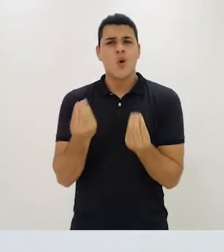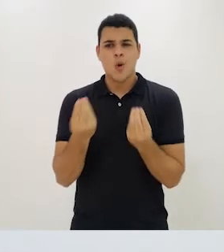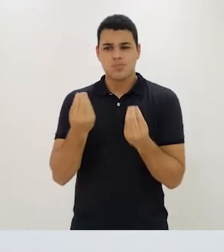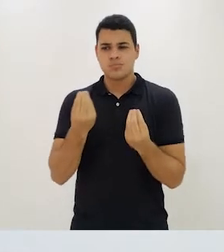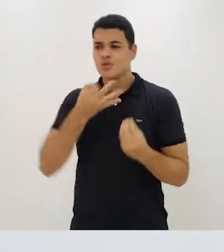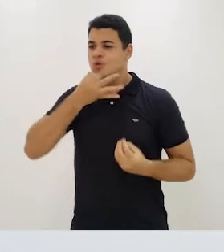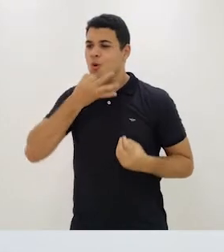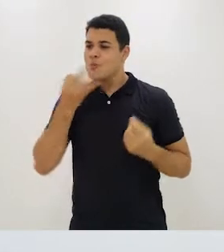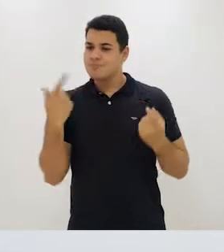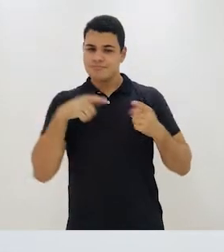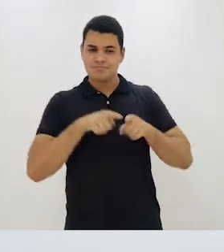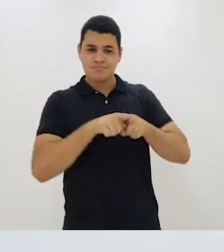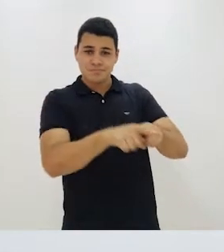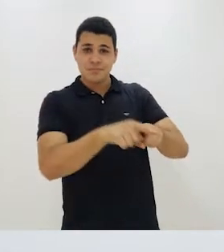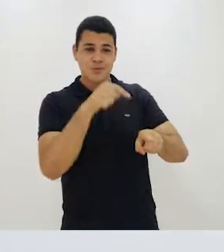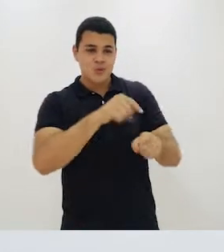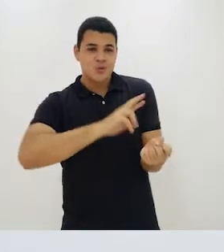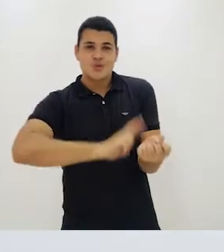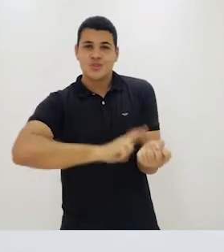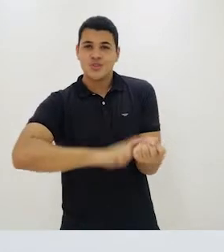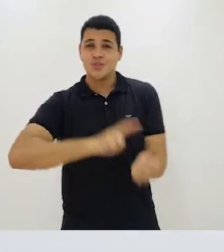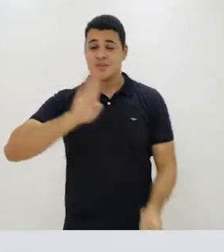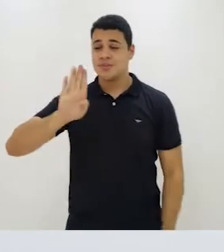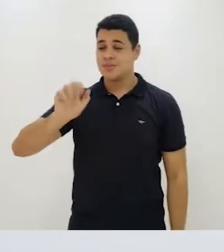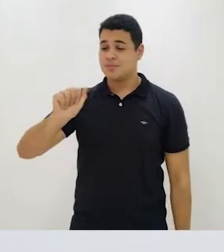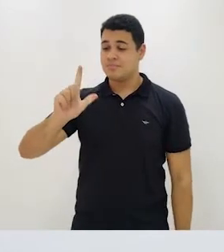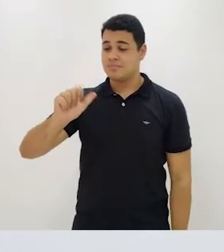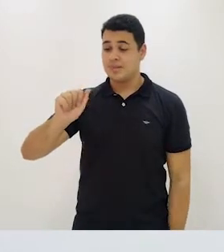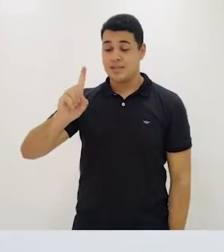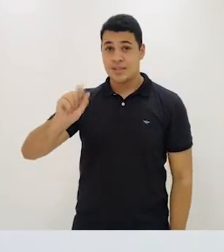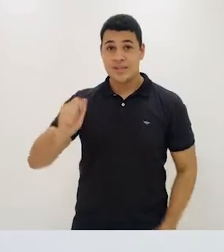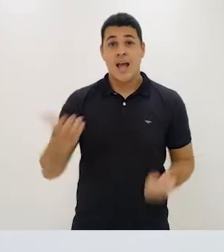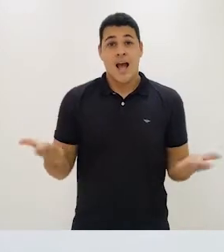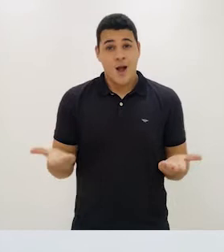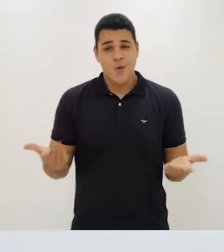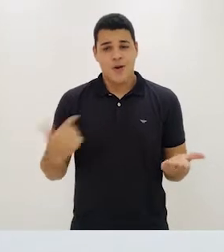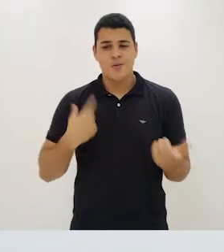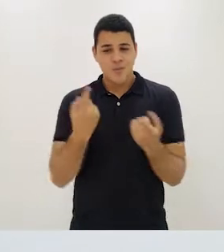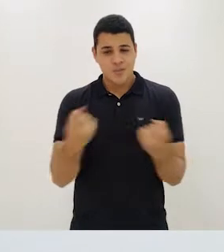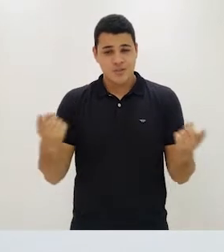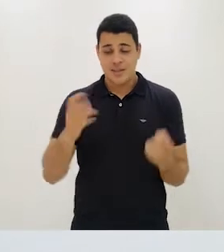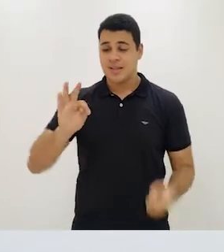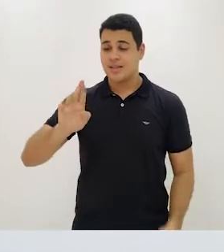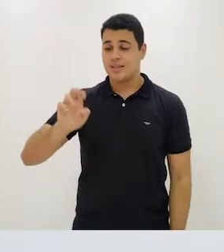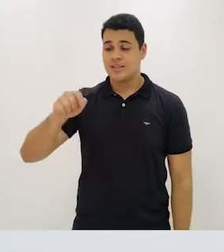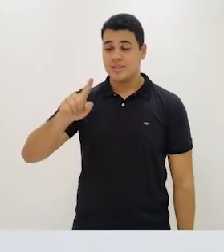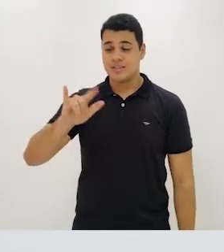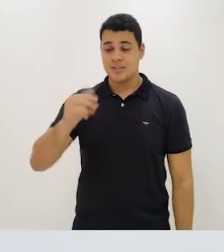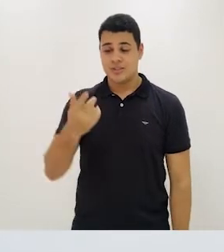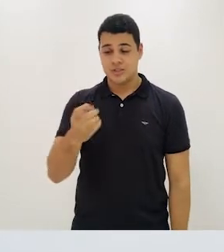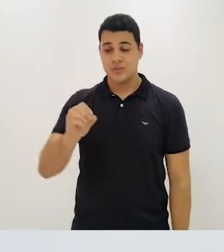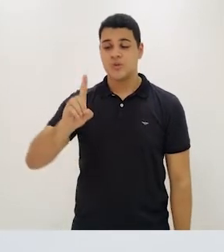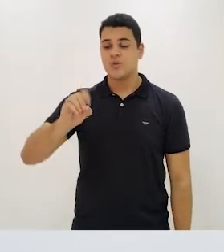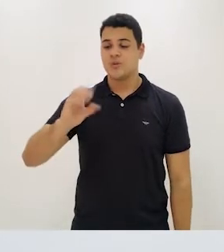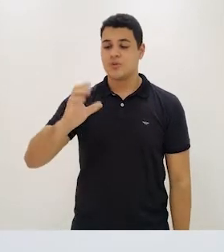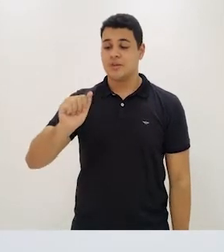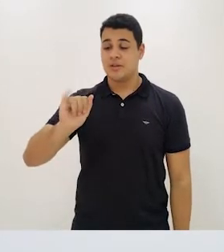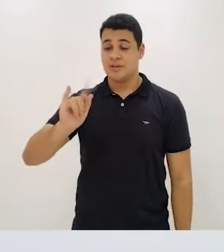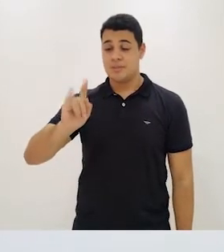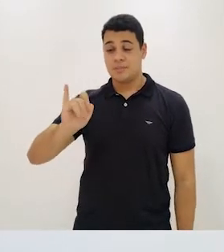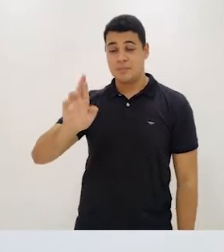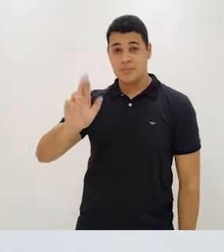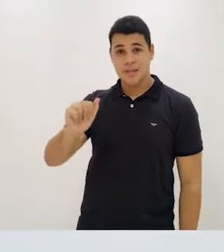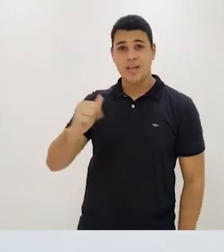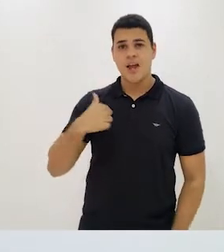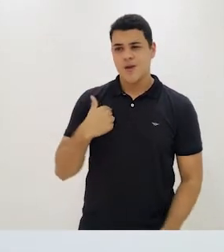balada. E agora vou tocar a peça do trenzinho do caipira, onde eu vou mesclar tudo o que foi